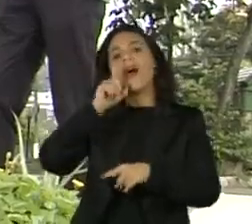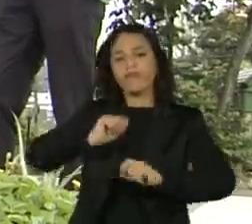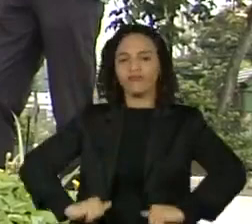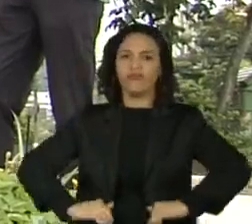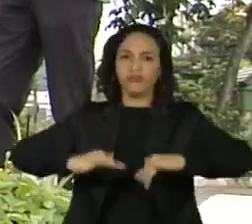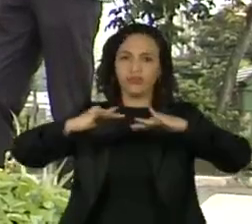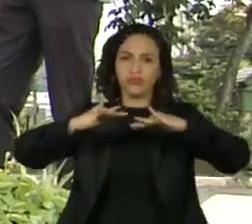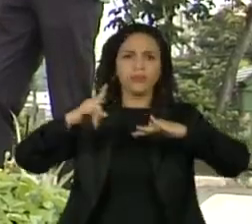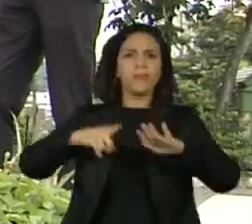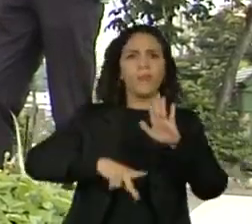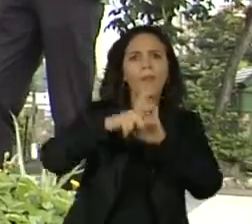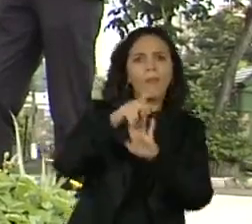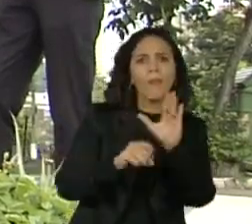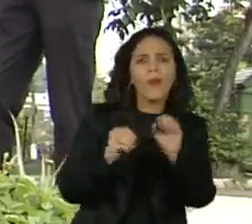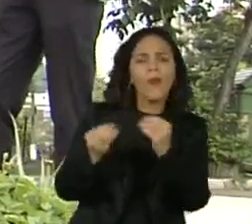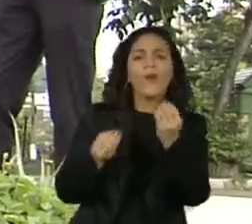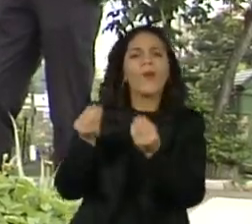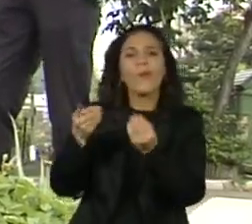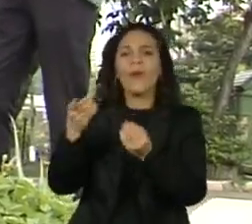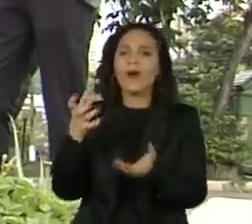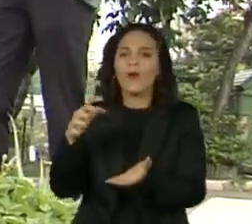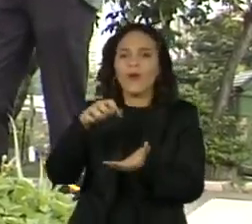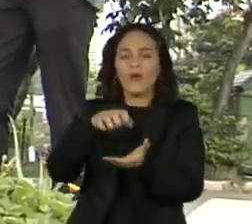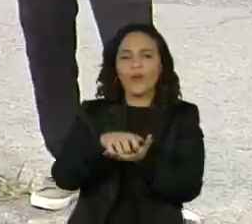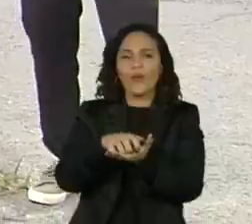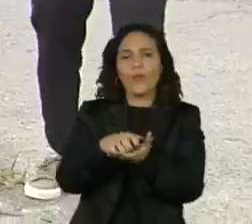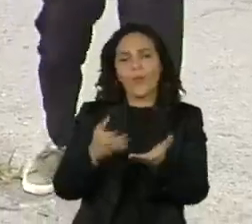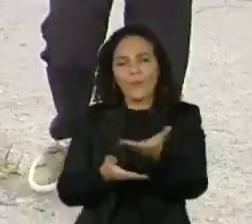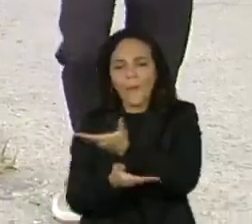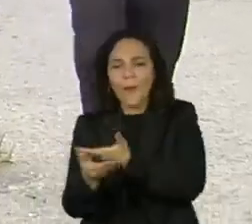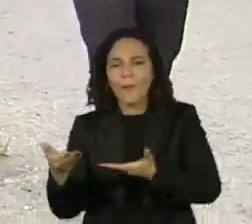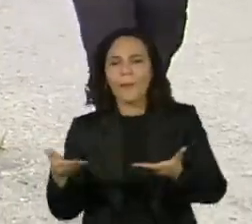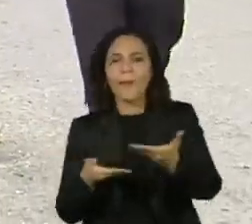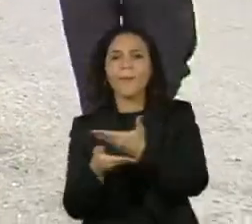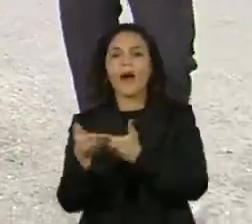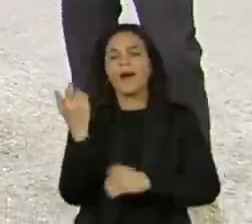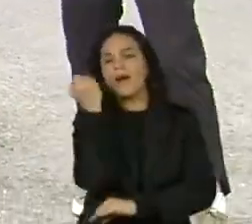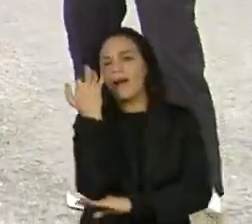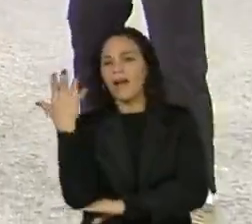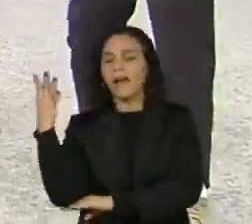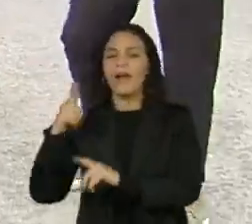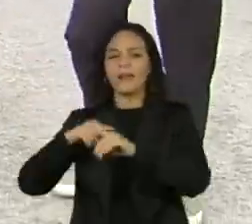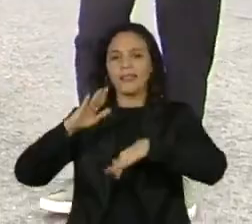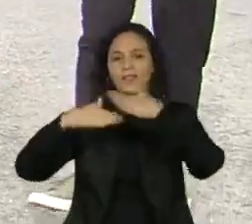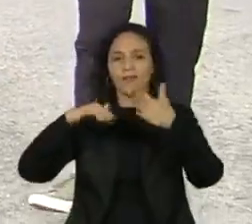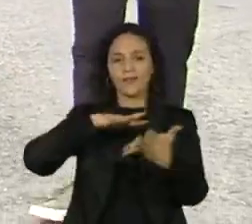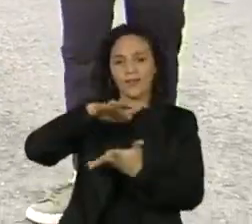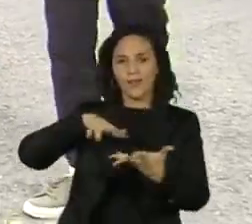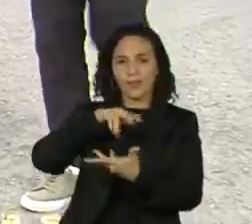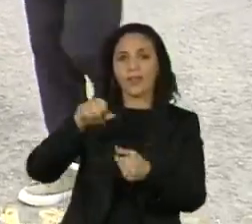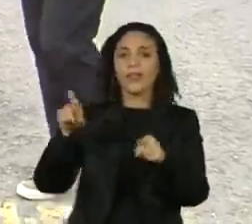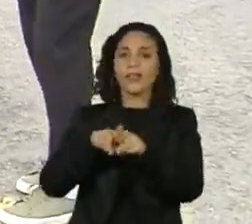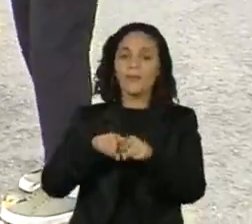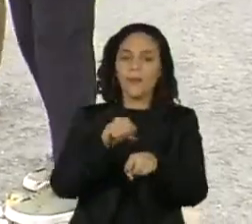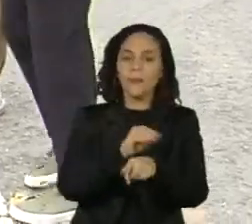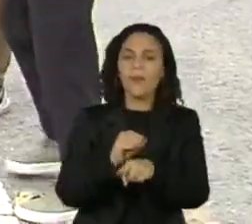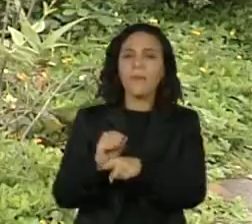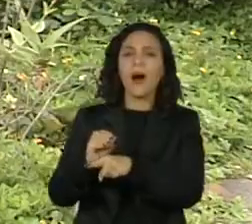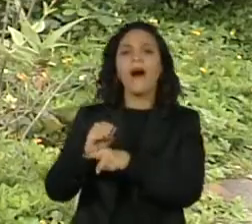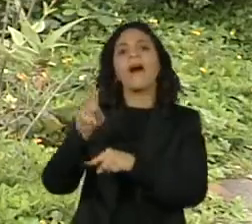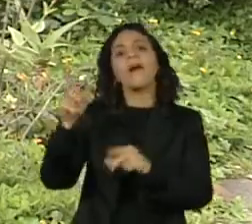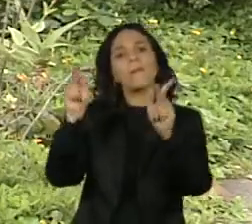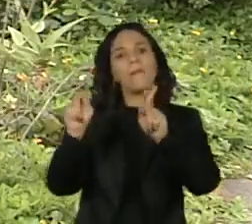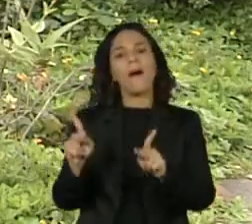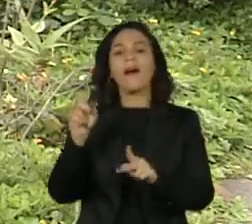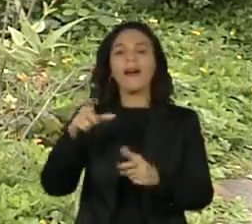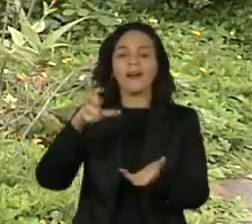projeto nasceu a partir de uma ideia do Conselho Regional de Meio Ambiente, Desenvolvimento Sustentável e Cultura de Paz do Butantã.